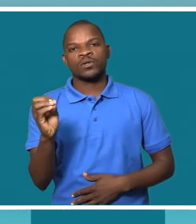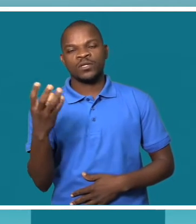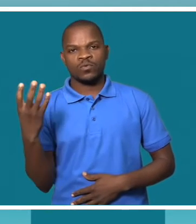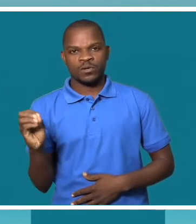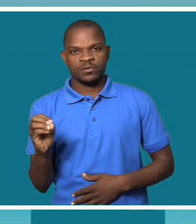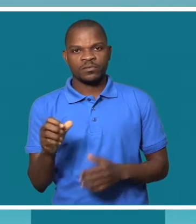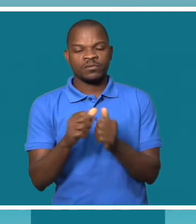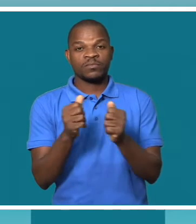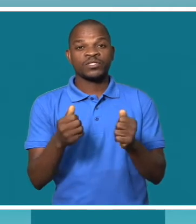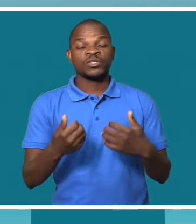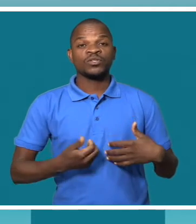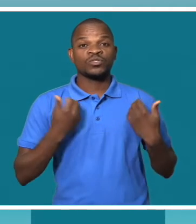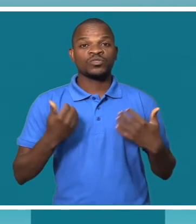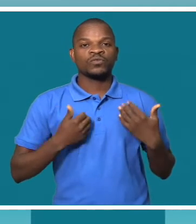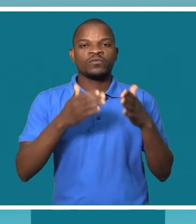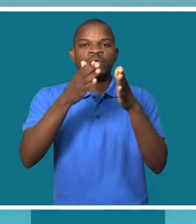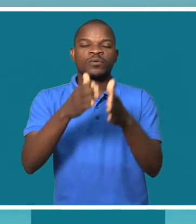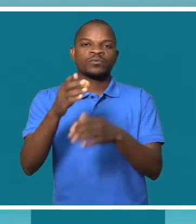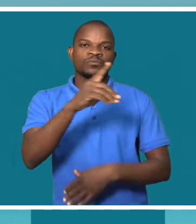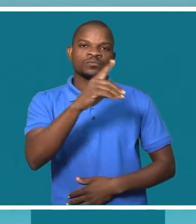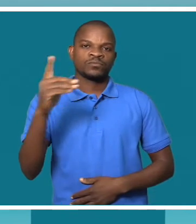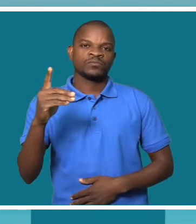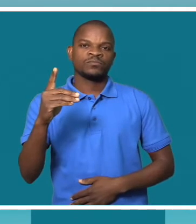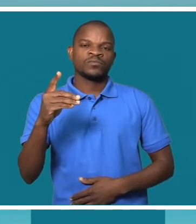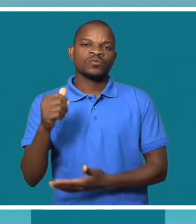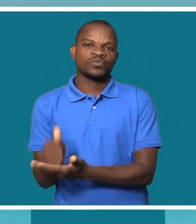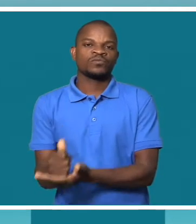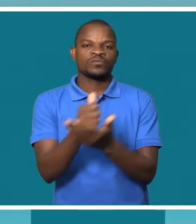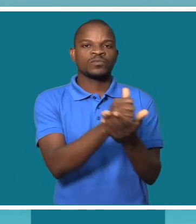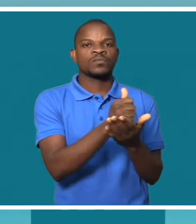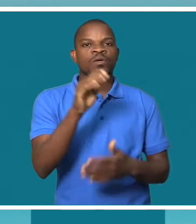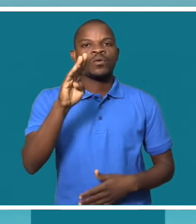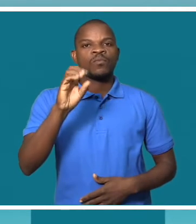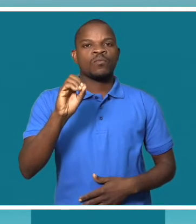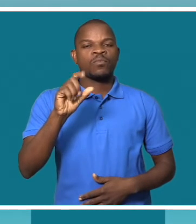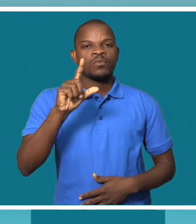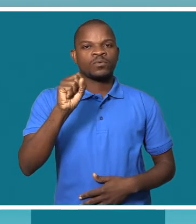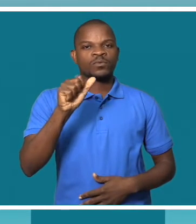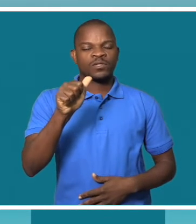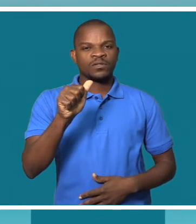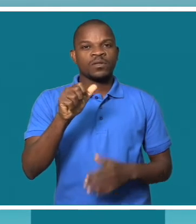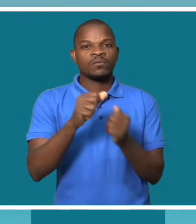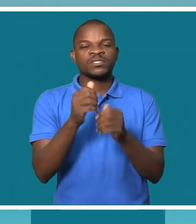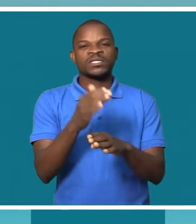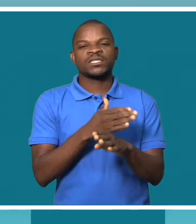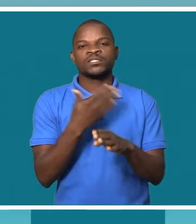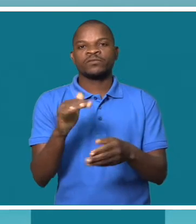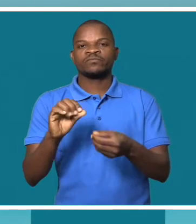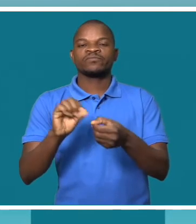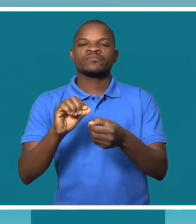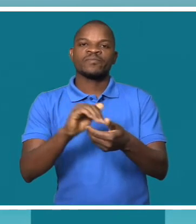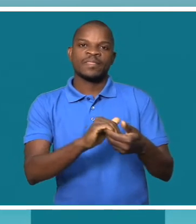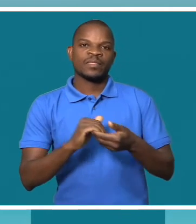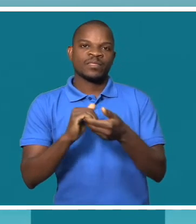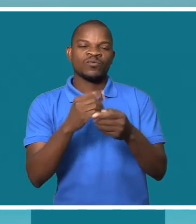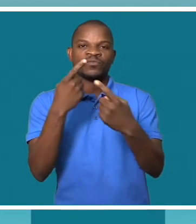direito a bolsas de estudo. E para tal, tivemos que fazer algumas parcerias com entidades que já trabalham nesta